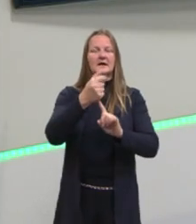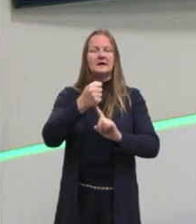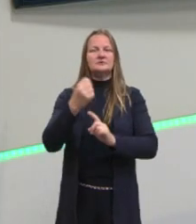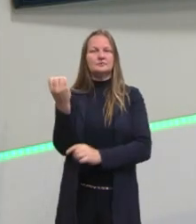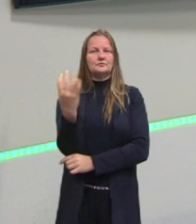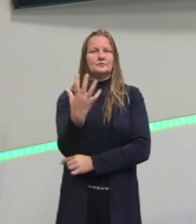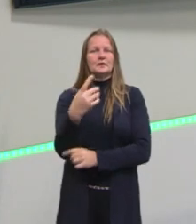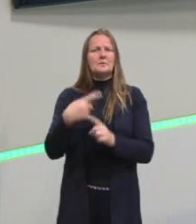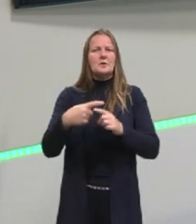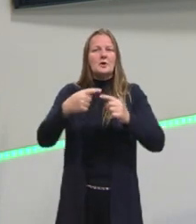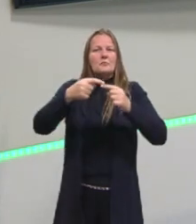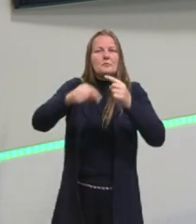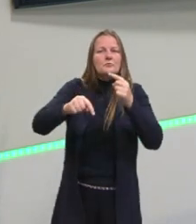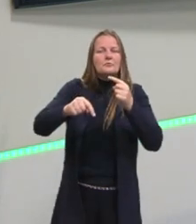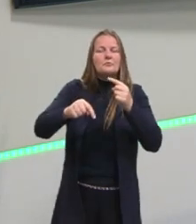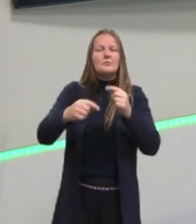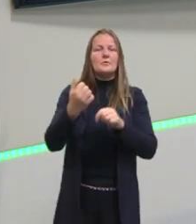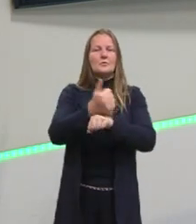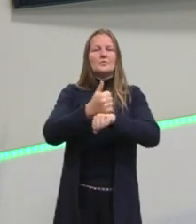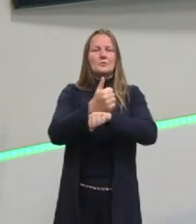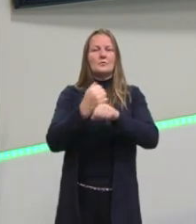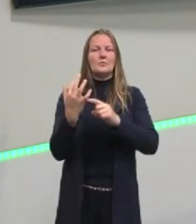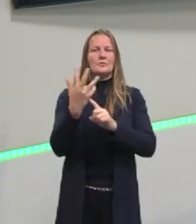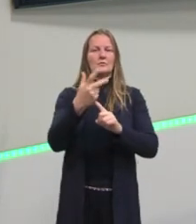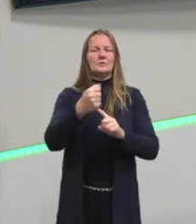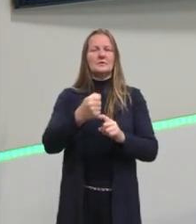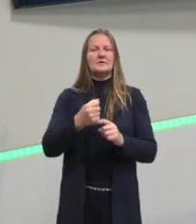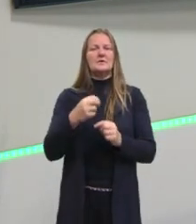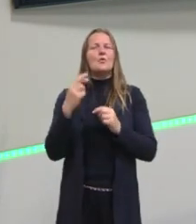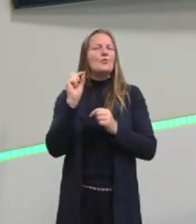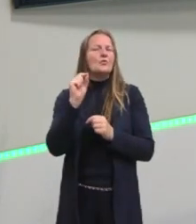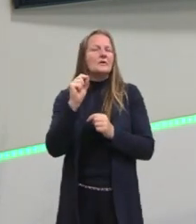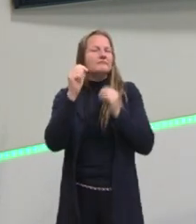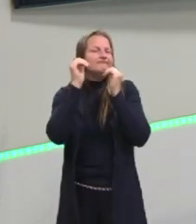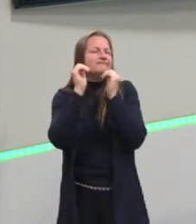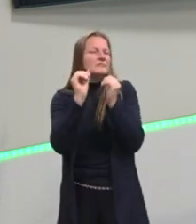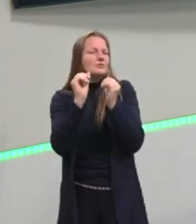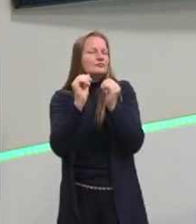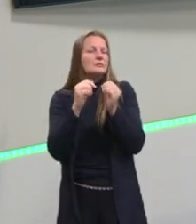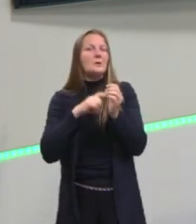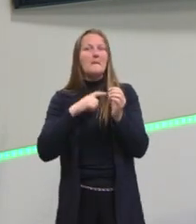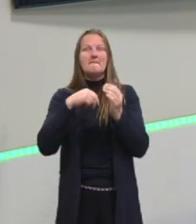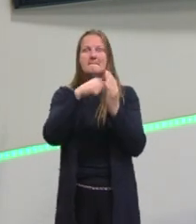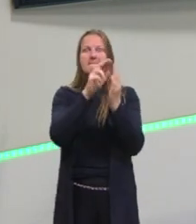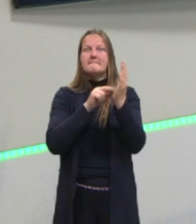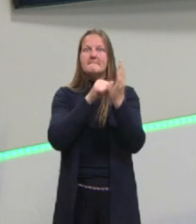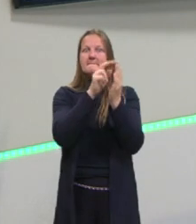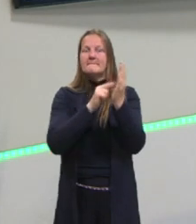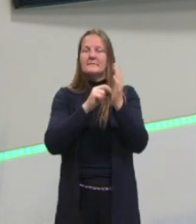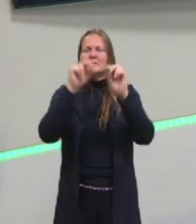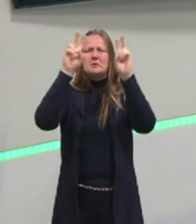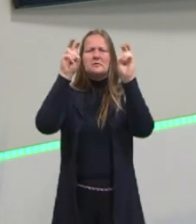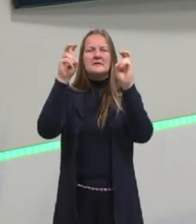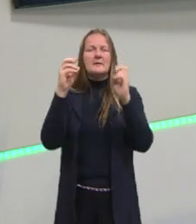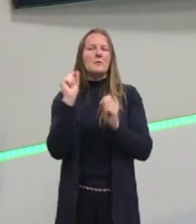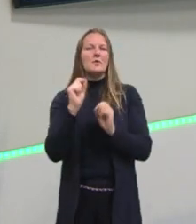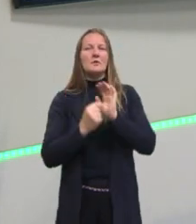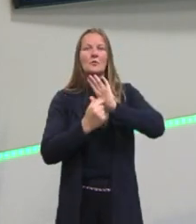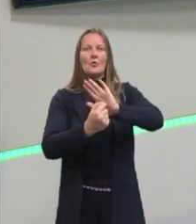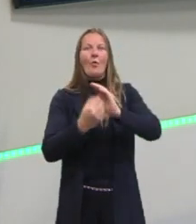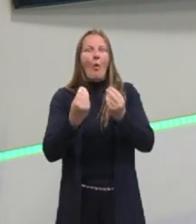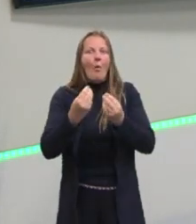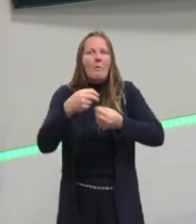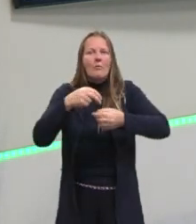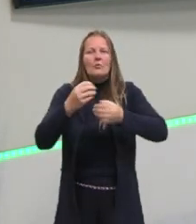ruptura deste artista, ela diz a respeito ao tema que ele apresenta em suas pinturas, e a maneira como ele apresenta essas